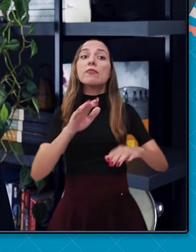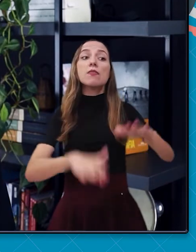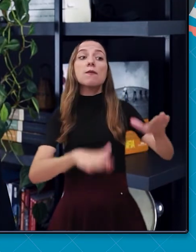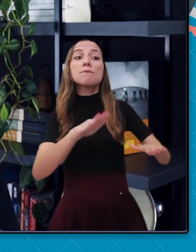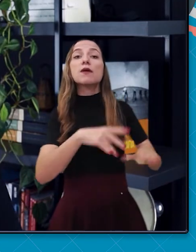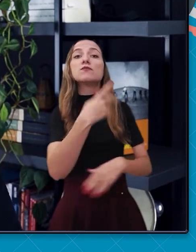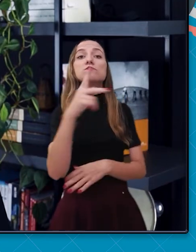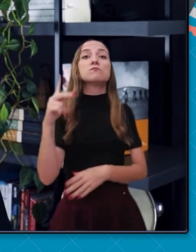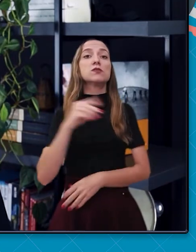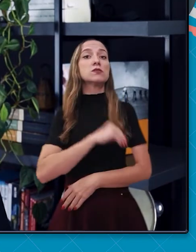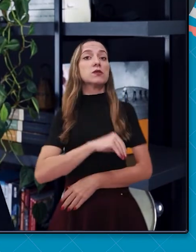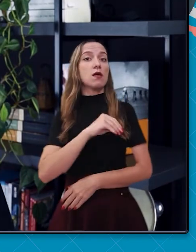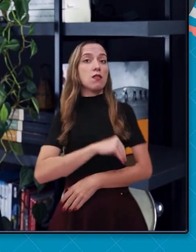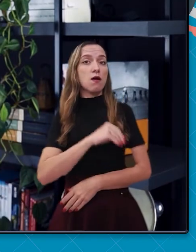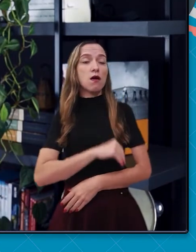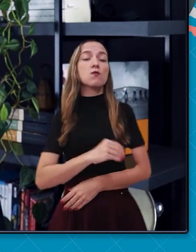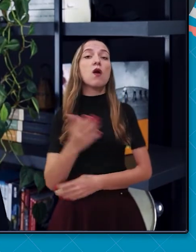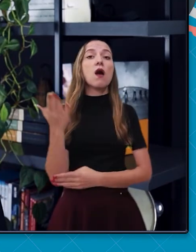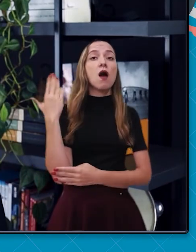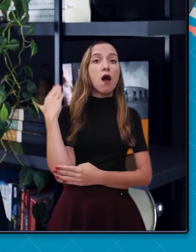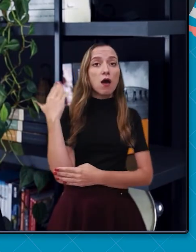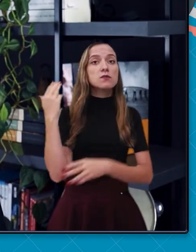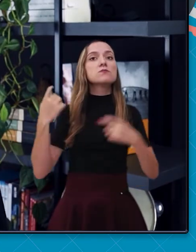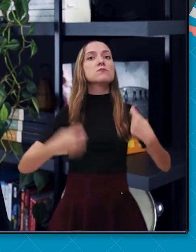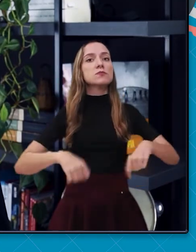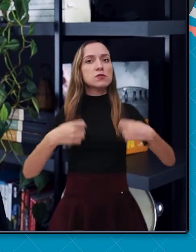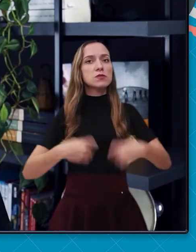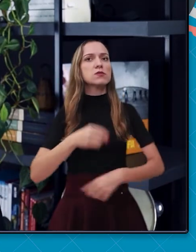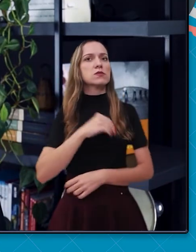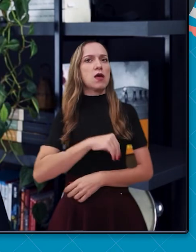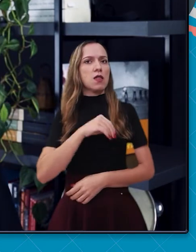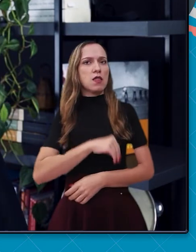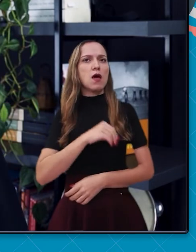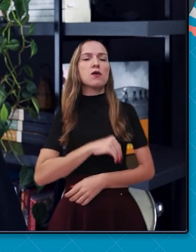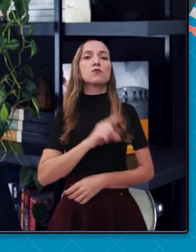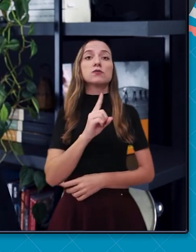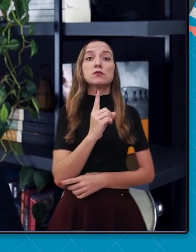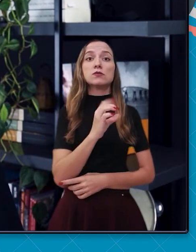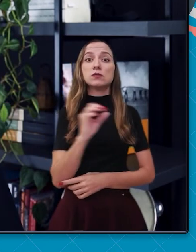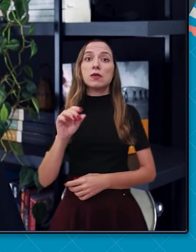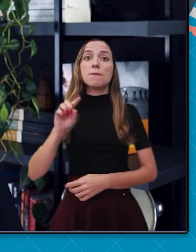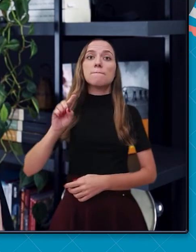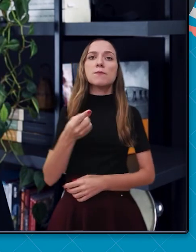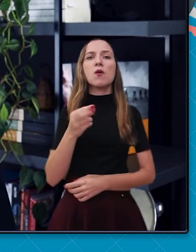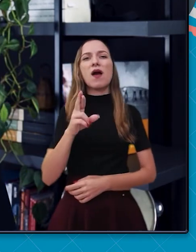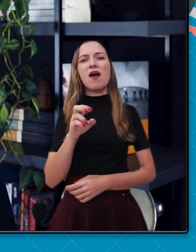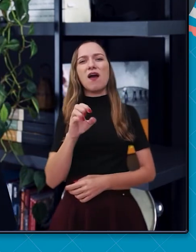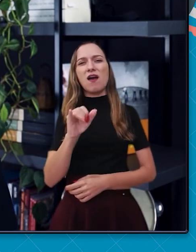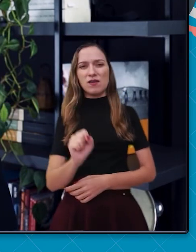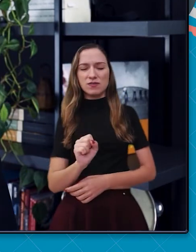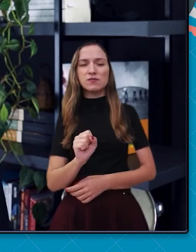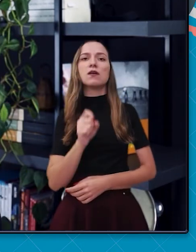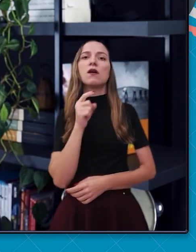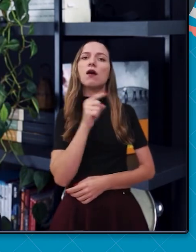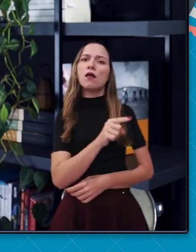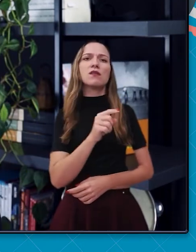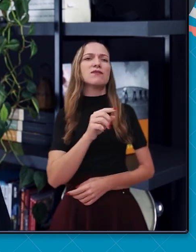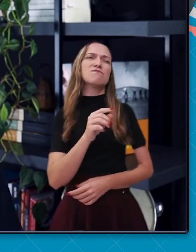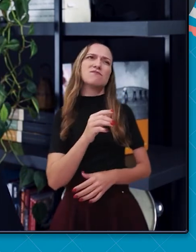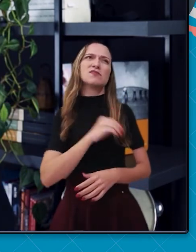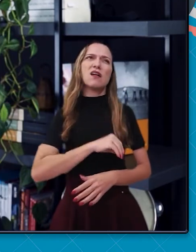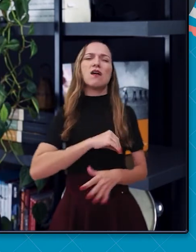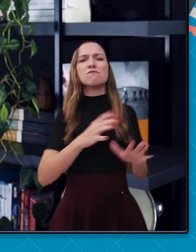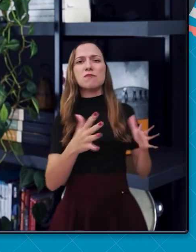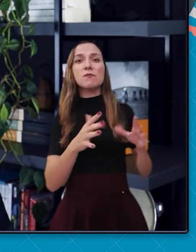renda, que, na época, a renda mínima exigida era de 100 mil réis, que não chegava a ser uma renda muito